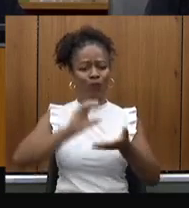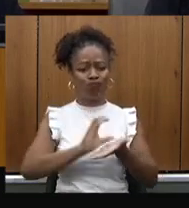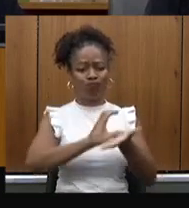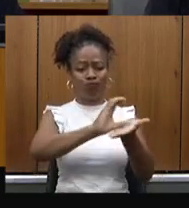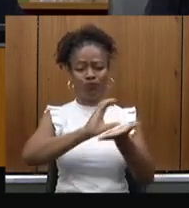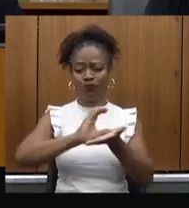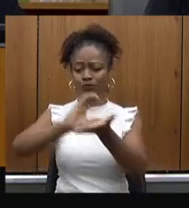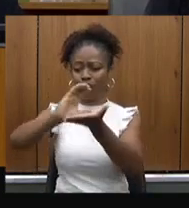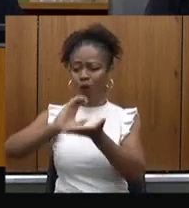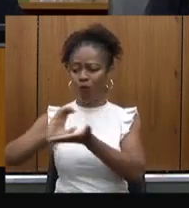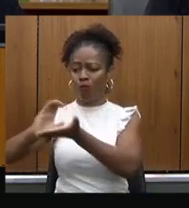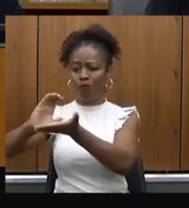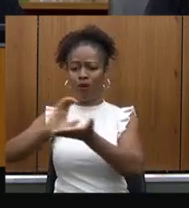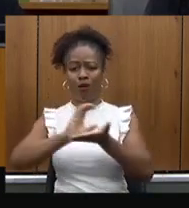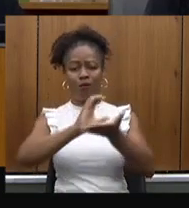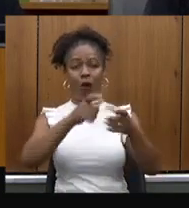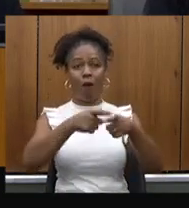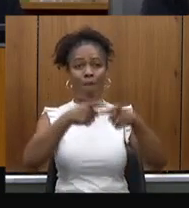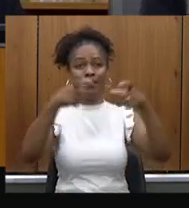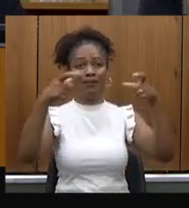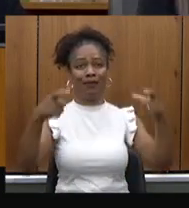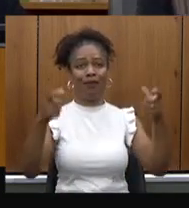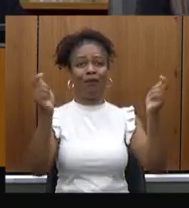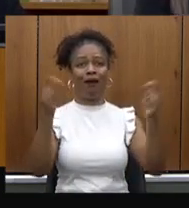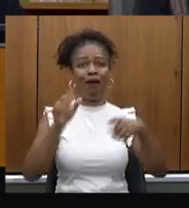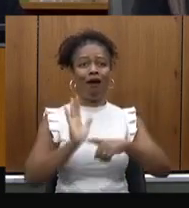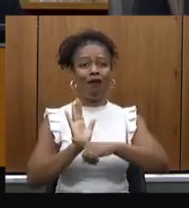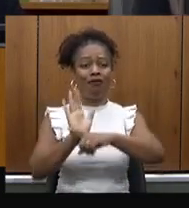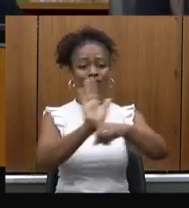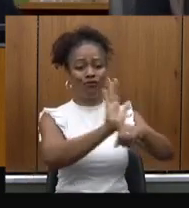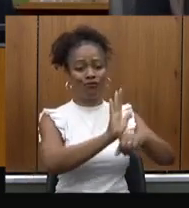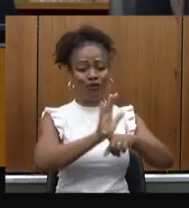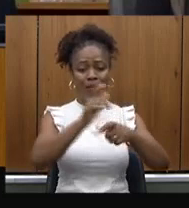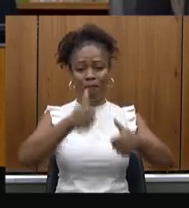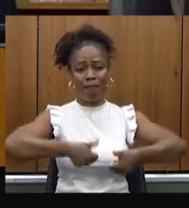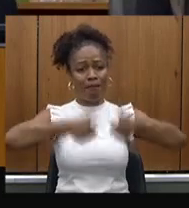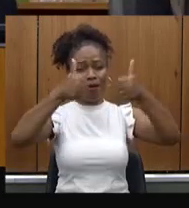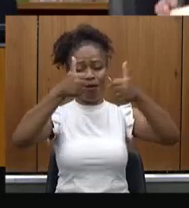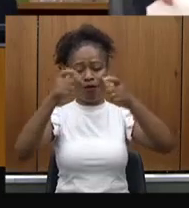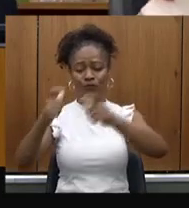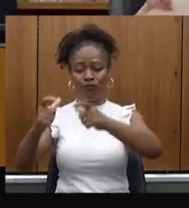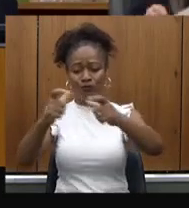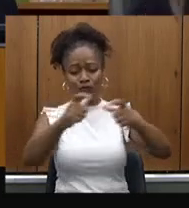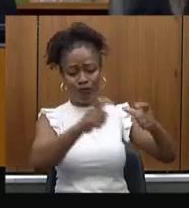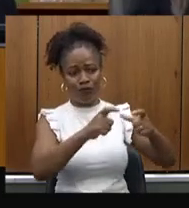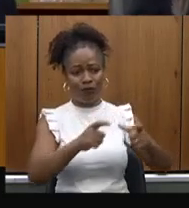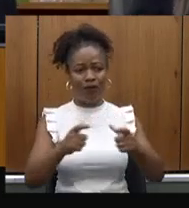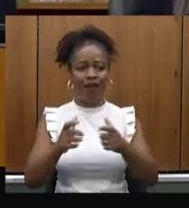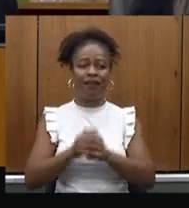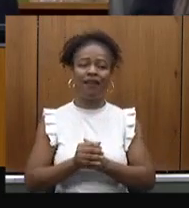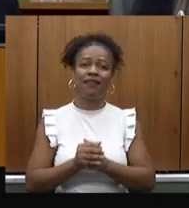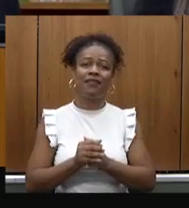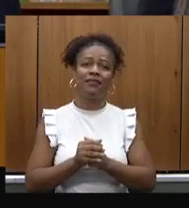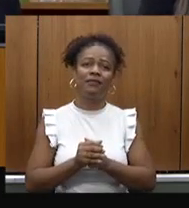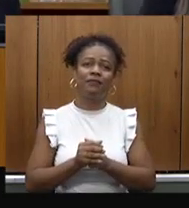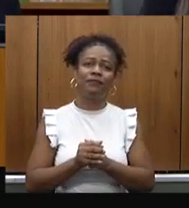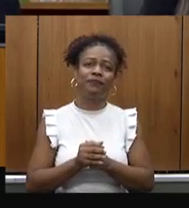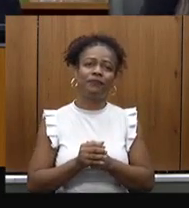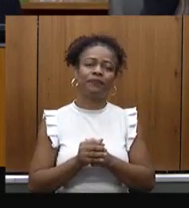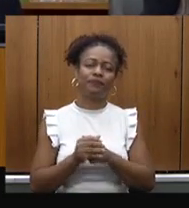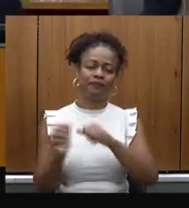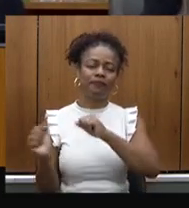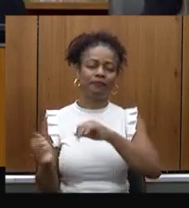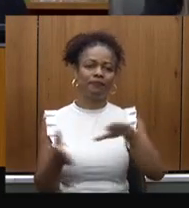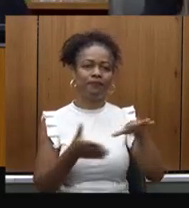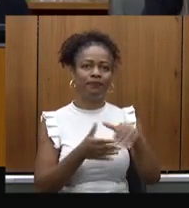a gente consiga remunerar melhor estes locais em que presta esse importante serviço dentro do Estado. Pode passar.